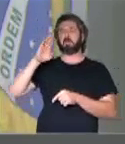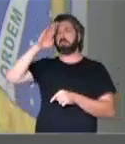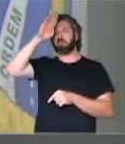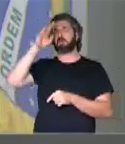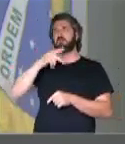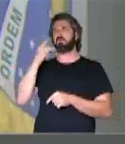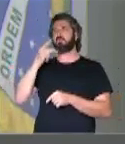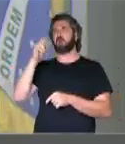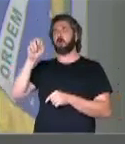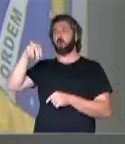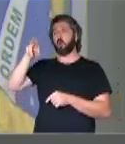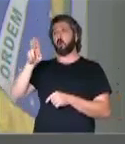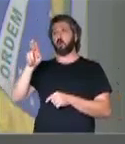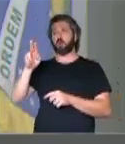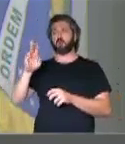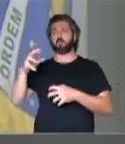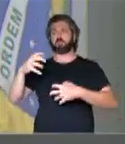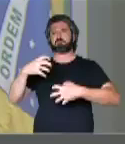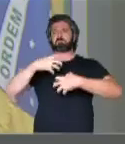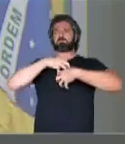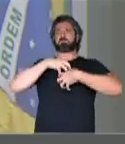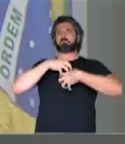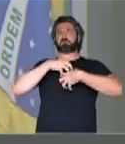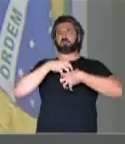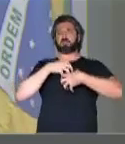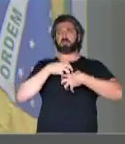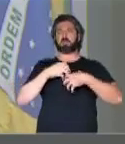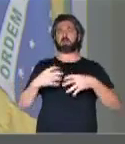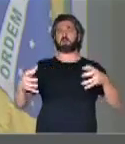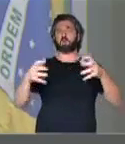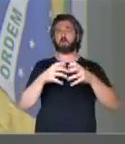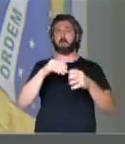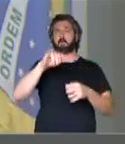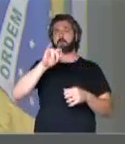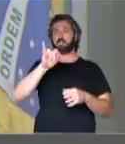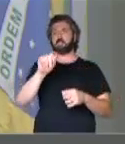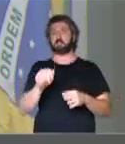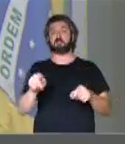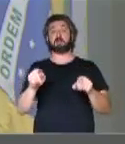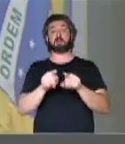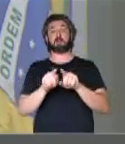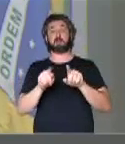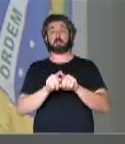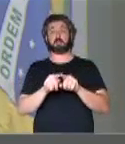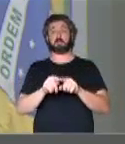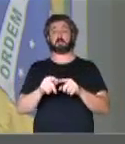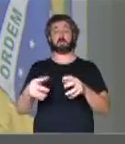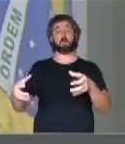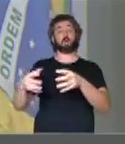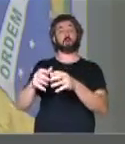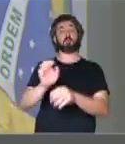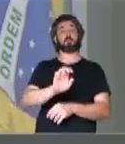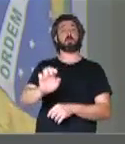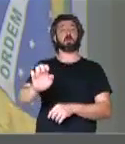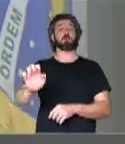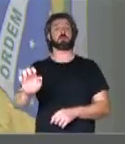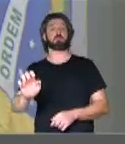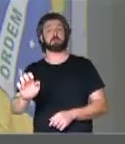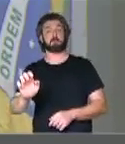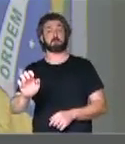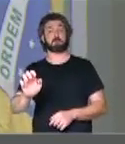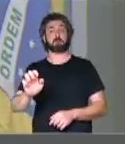Bolsonaro mexeu tanto com parte da grande mídia e parte da esquerda